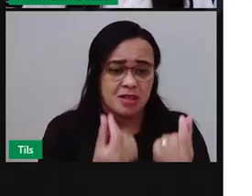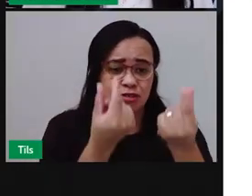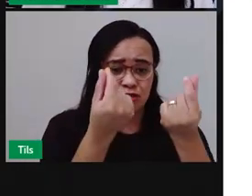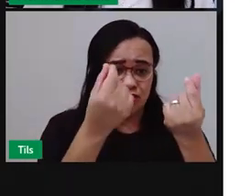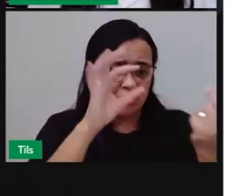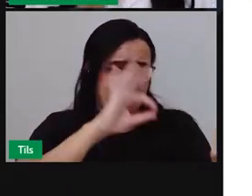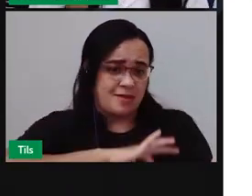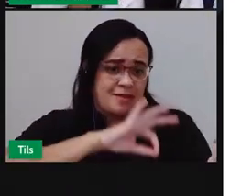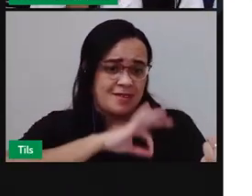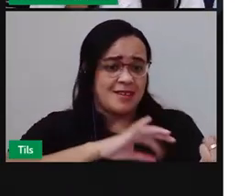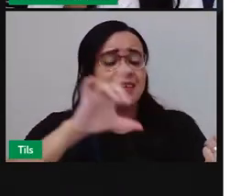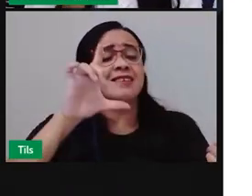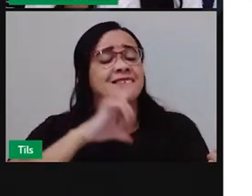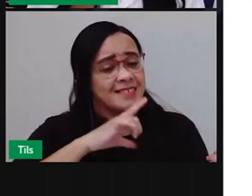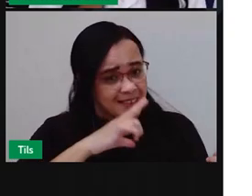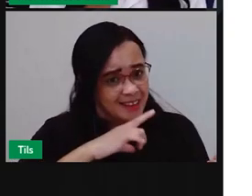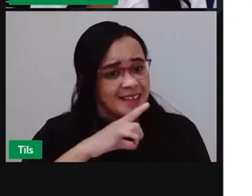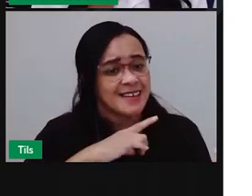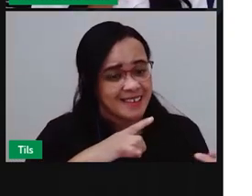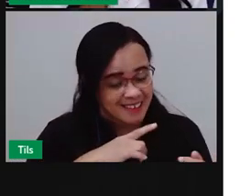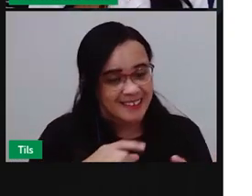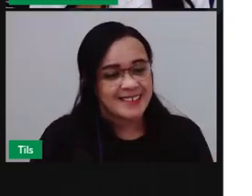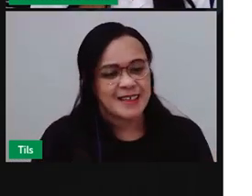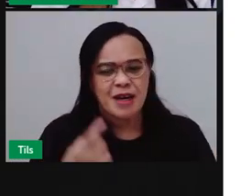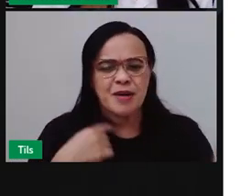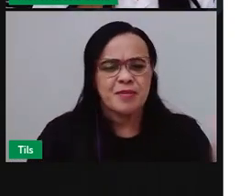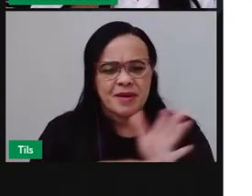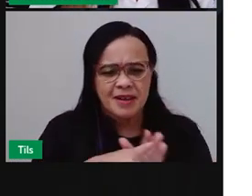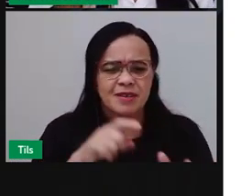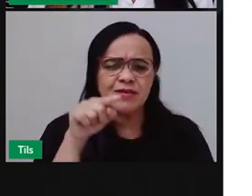será que vocês conseguiriam